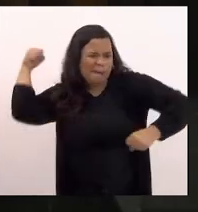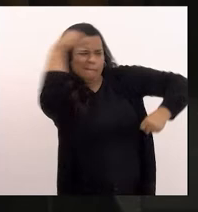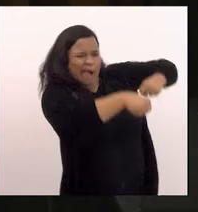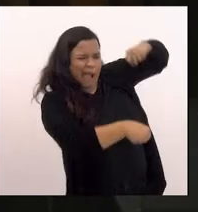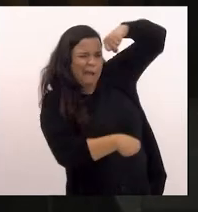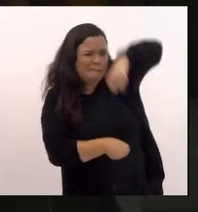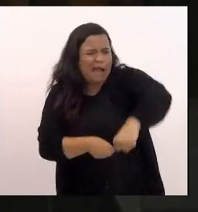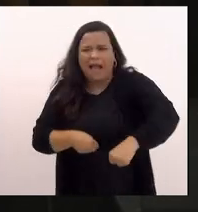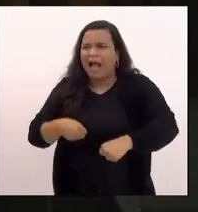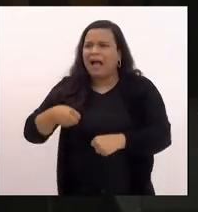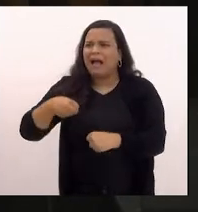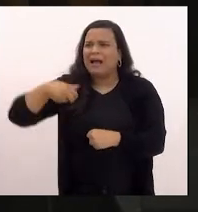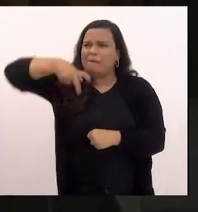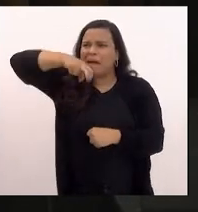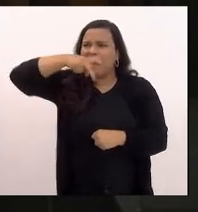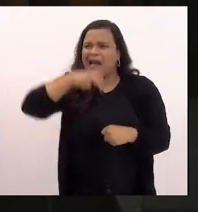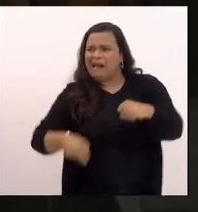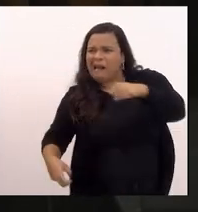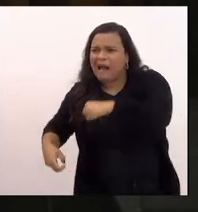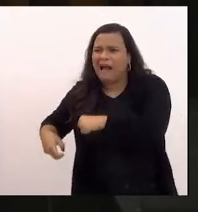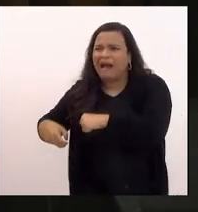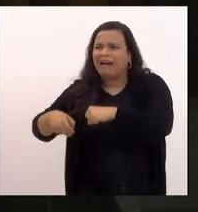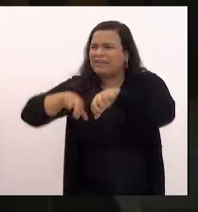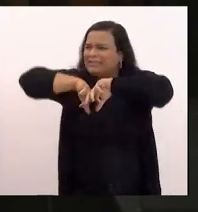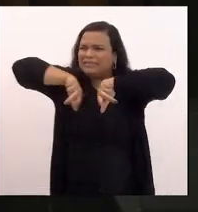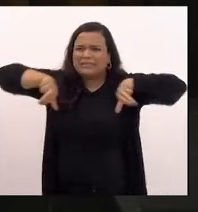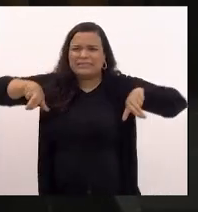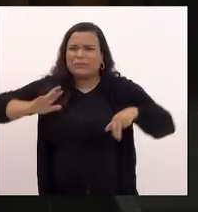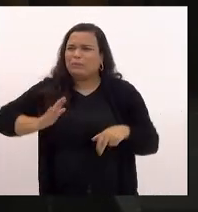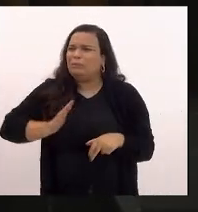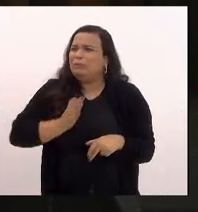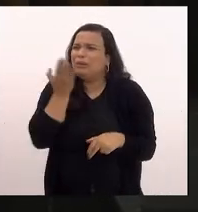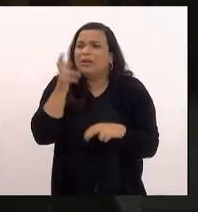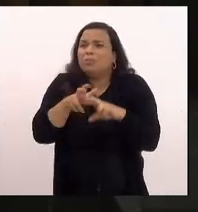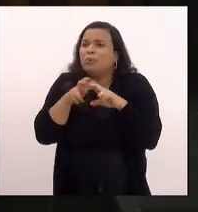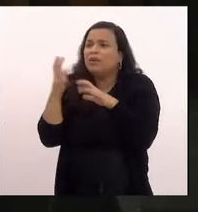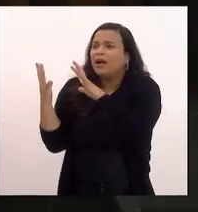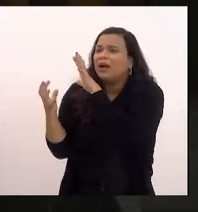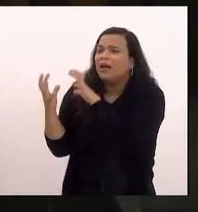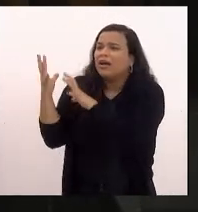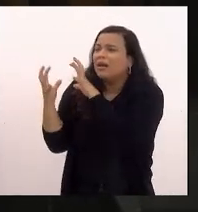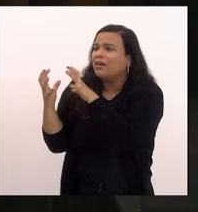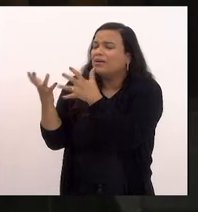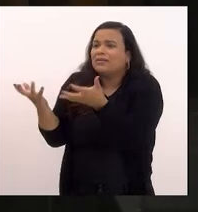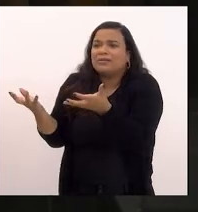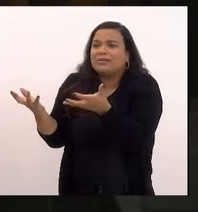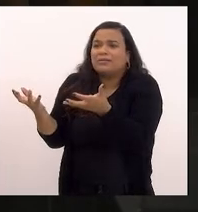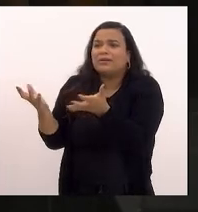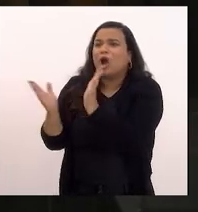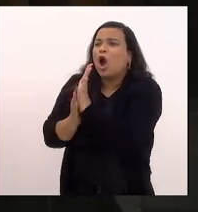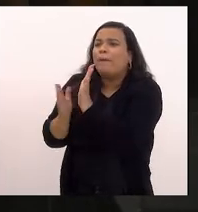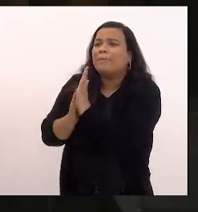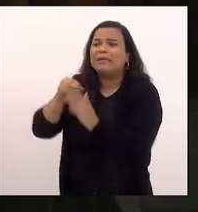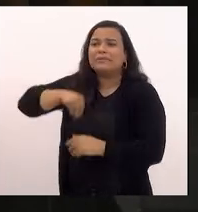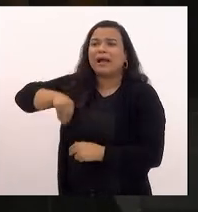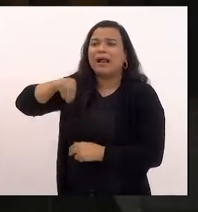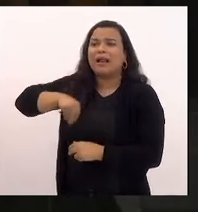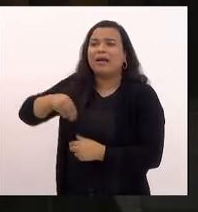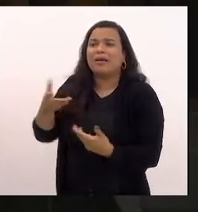aparentemente como desdobramento de uma situação banal de uma discussão de uma diferença de uma cobrança de salário